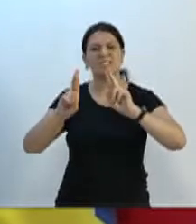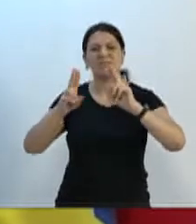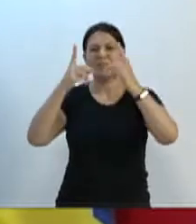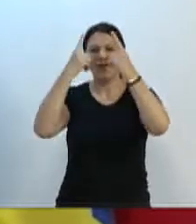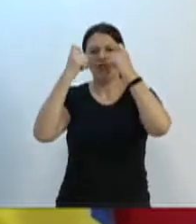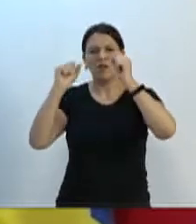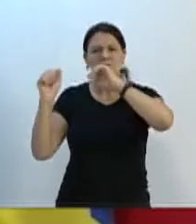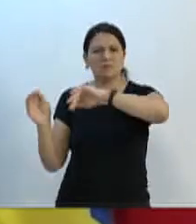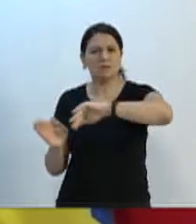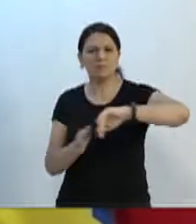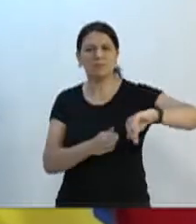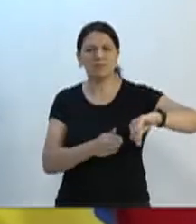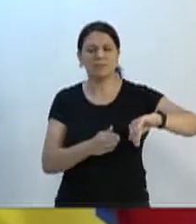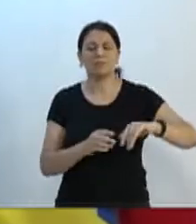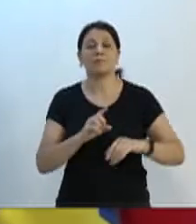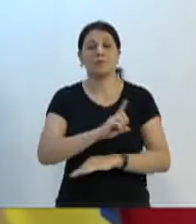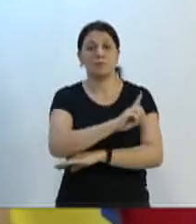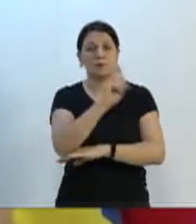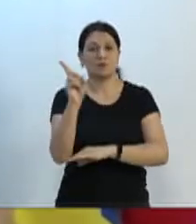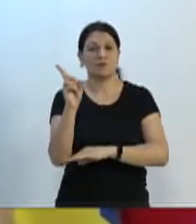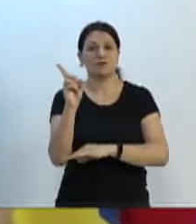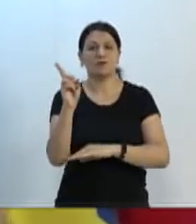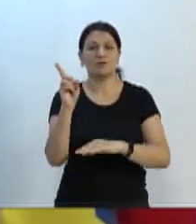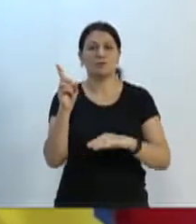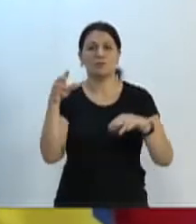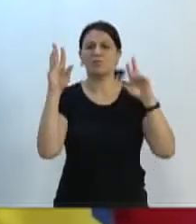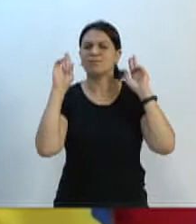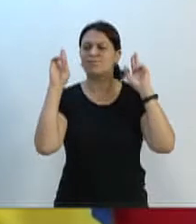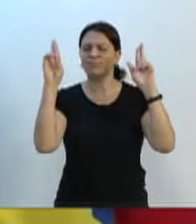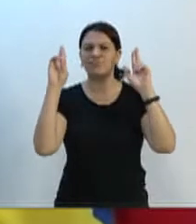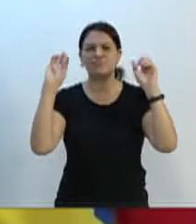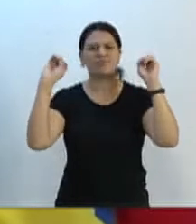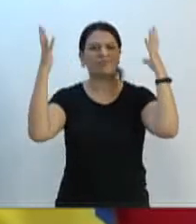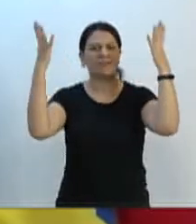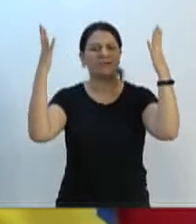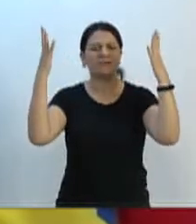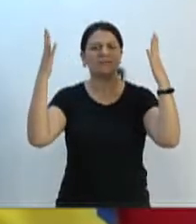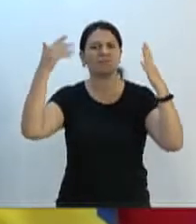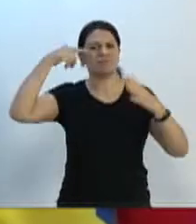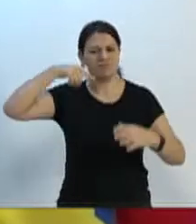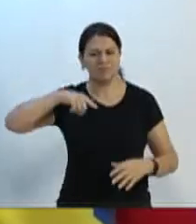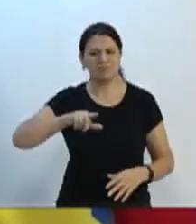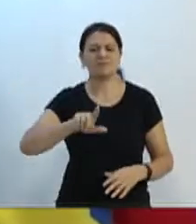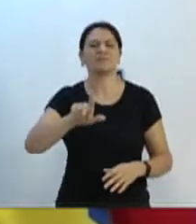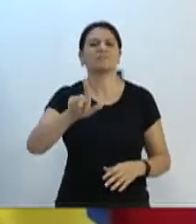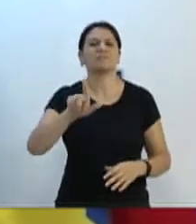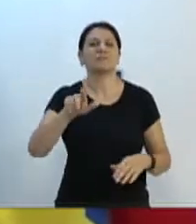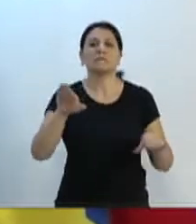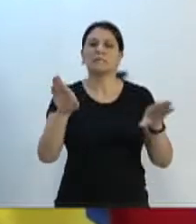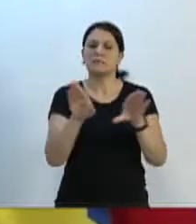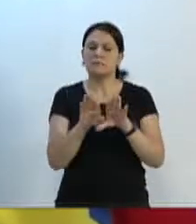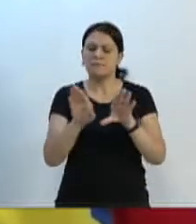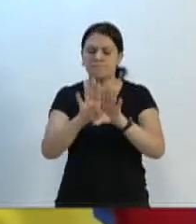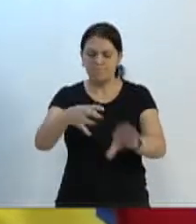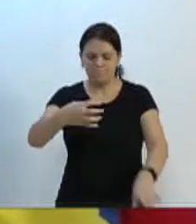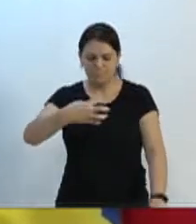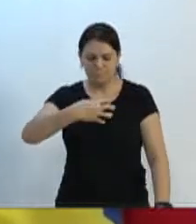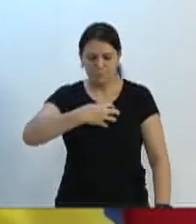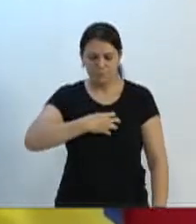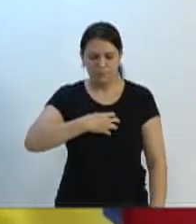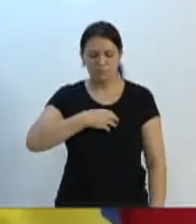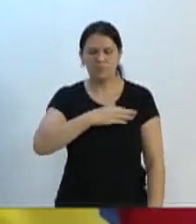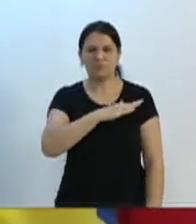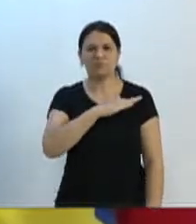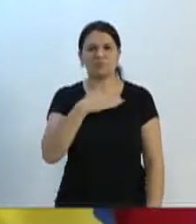Dia de comemoração pelas conquistas, dia de luto pelas